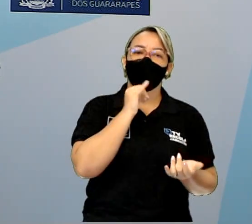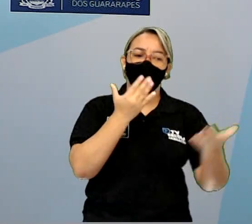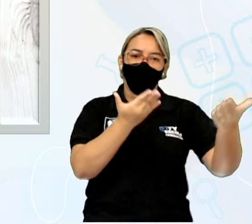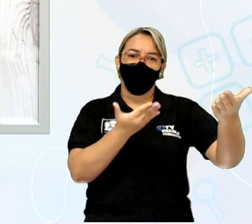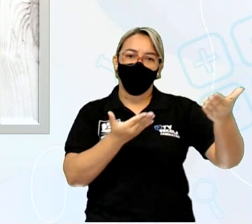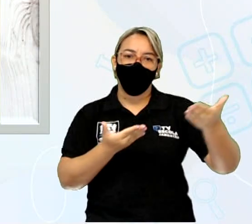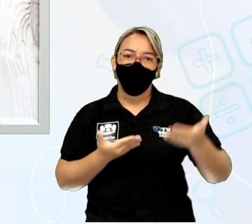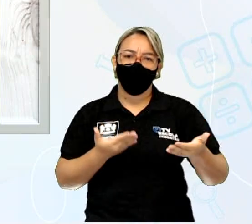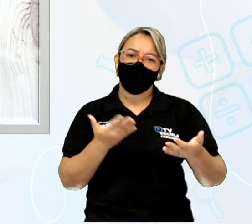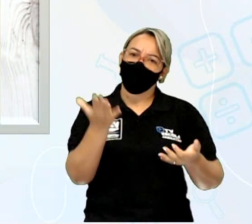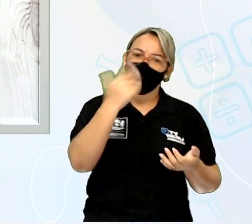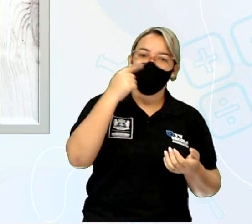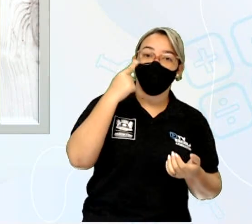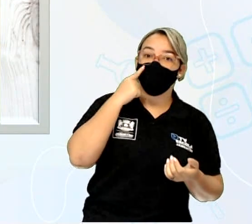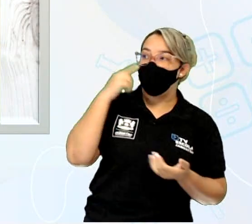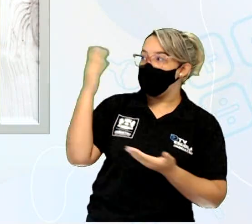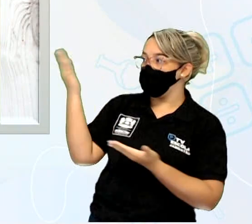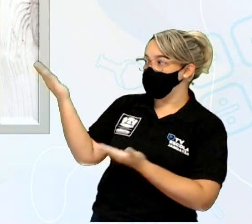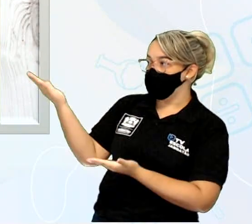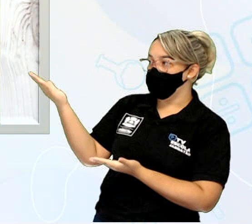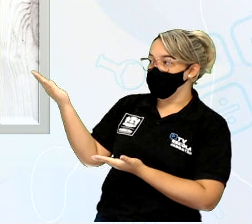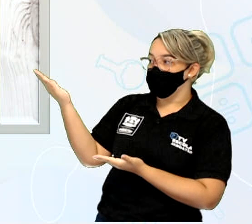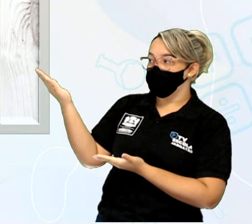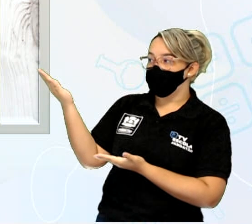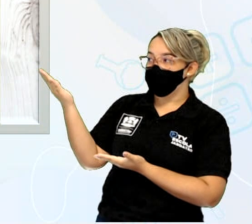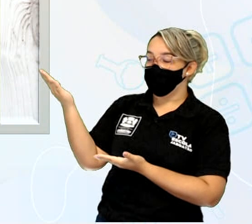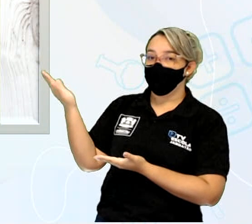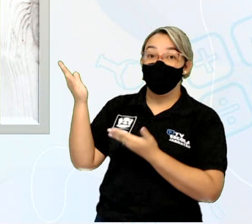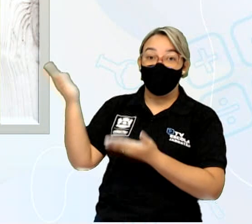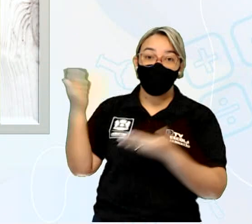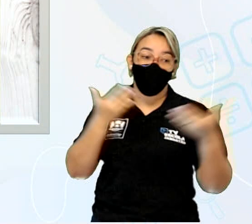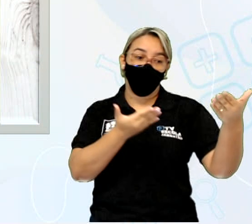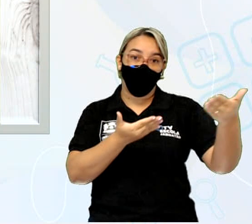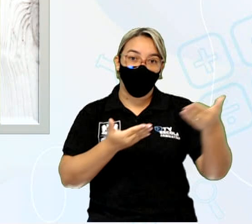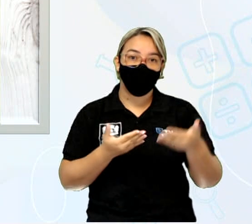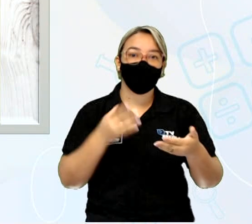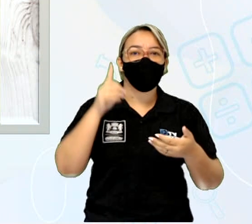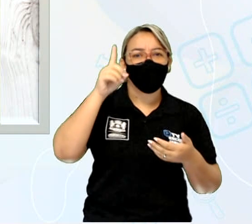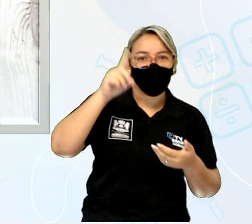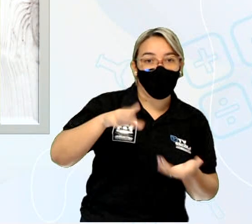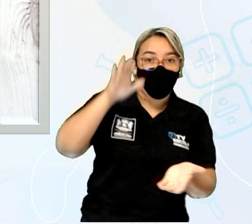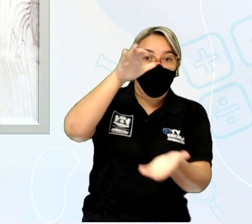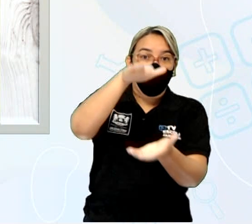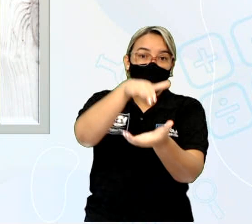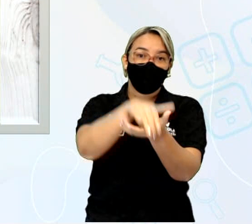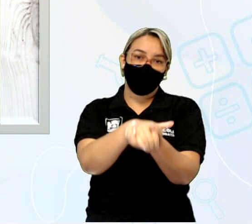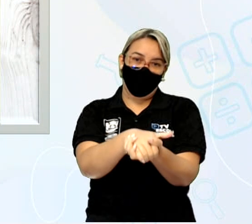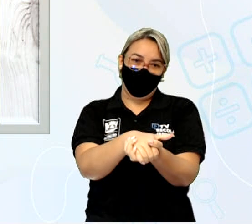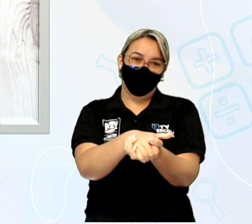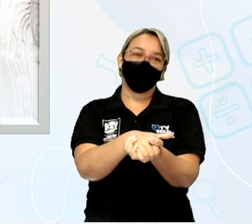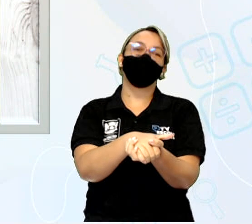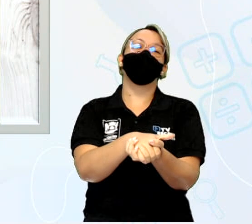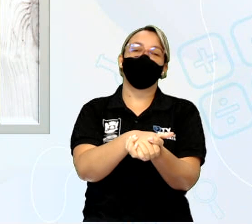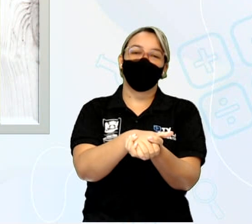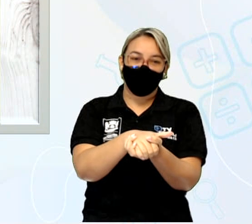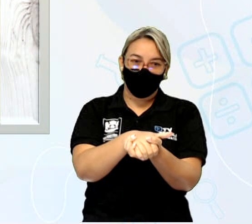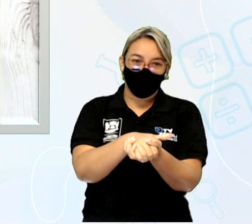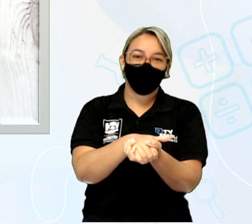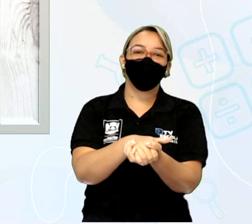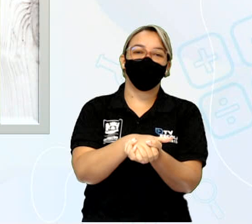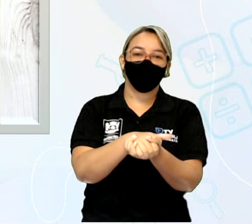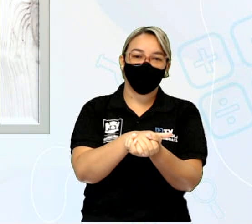convite. Vamos ver? Vamos ler junto. Esse convite aí, é de um casamento. Olha só.